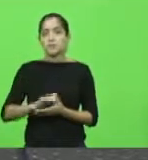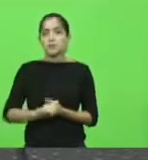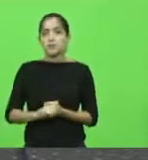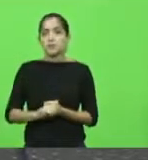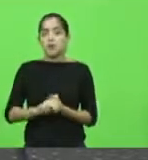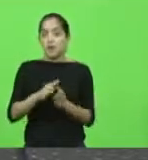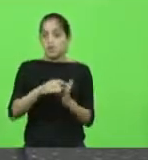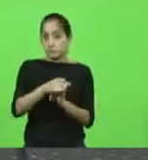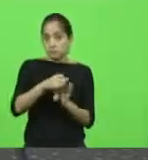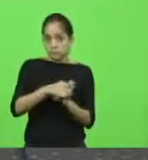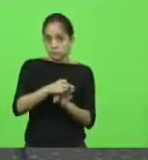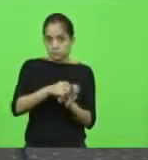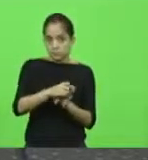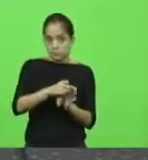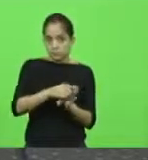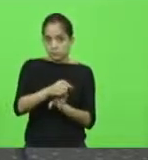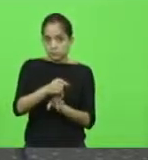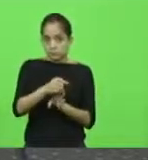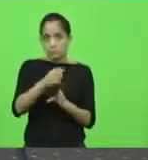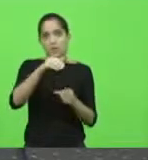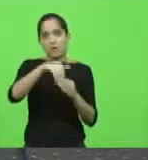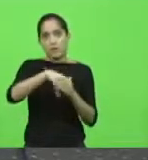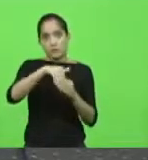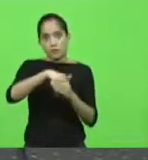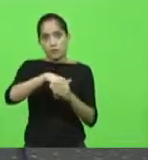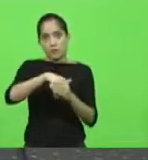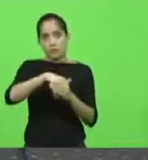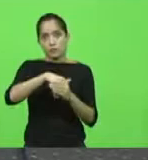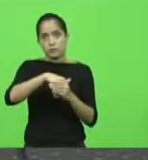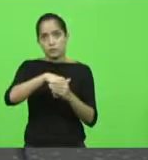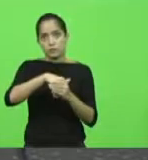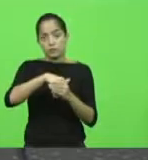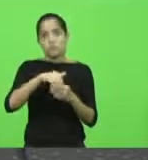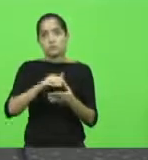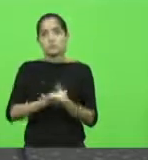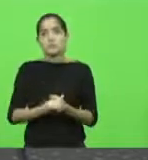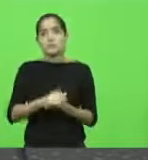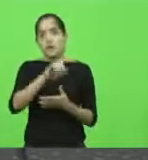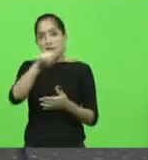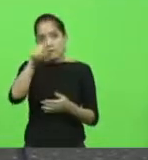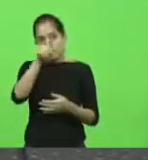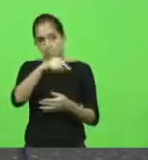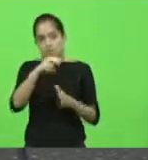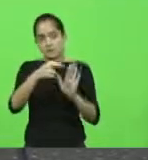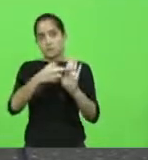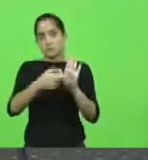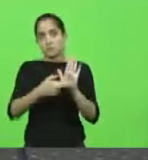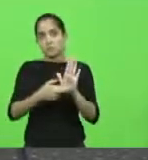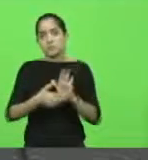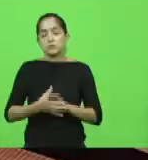orientação é o voto pela revogação dessas medidas cautelares,